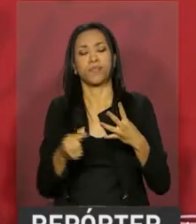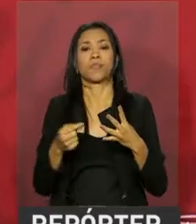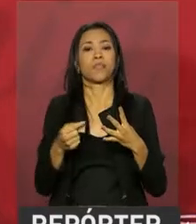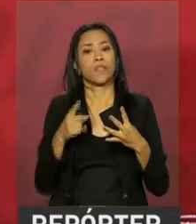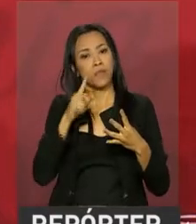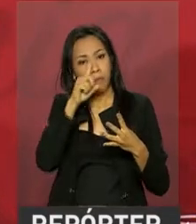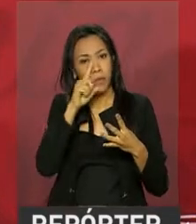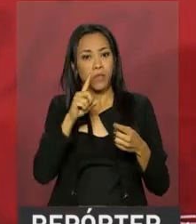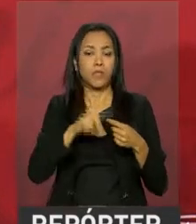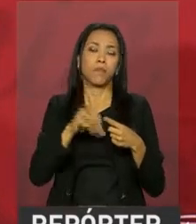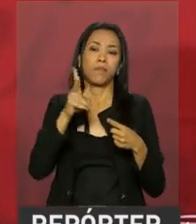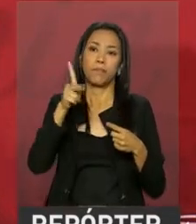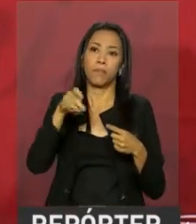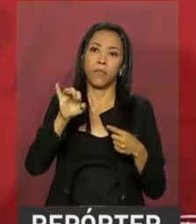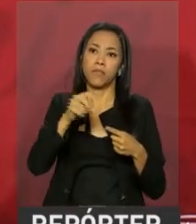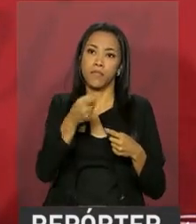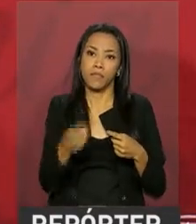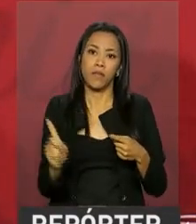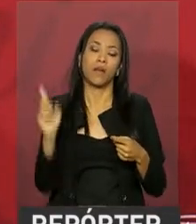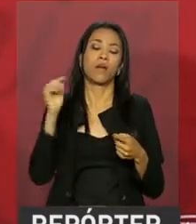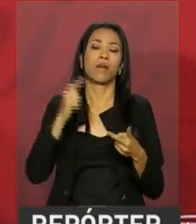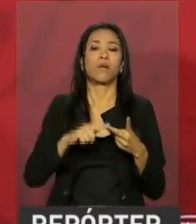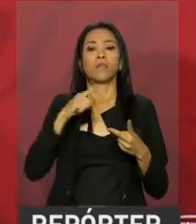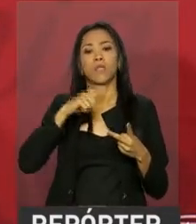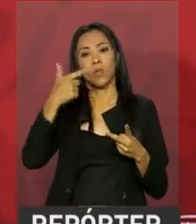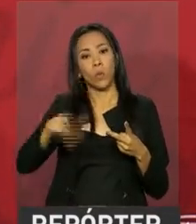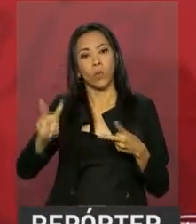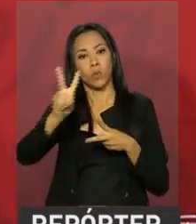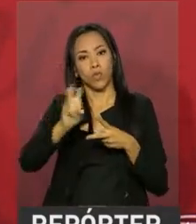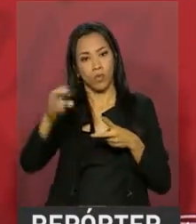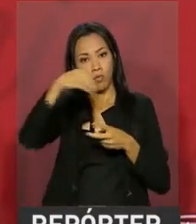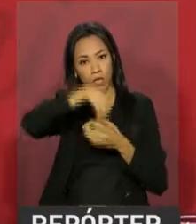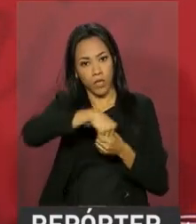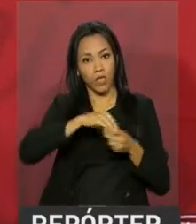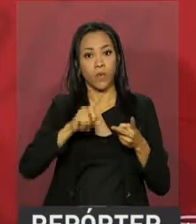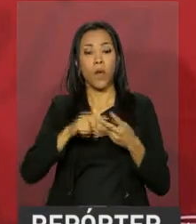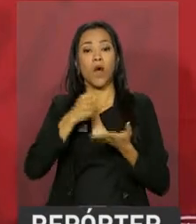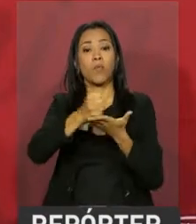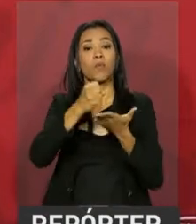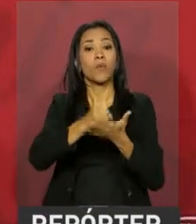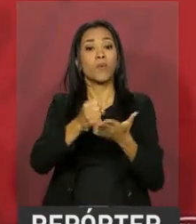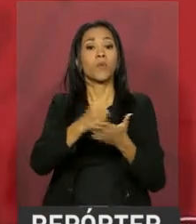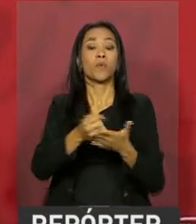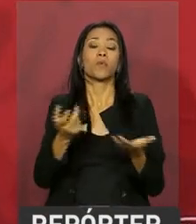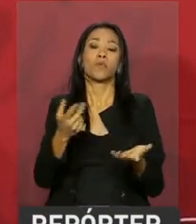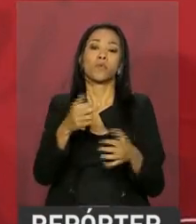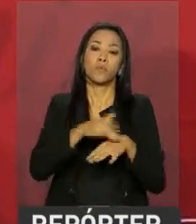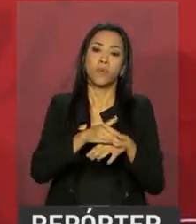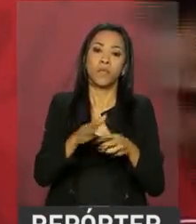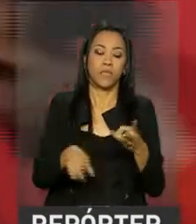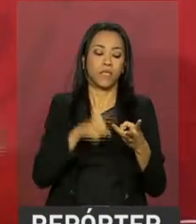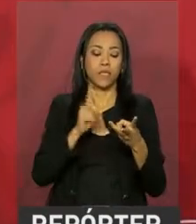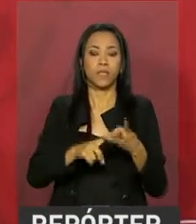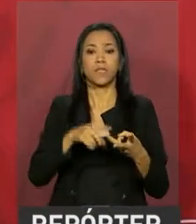a questão da pensão, tem também auxílio-doença, invalidez,